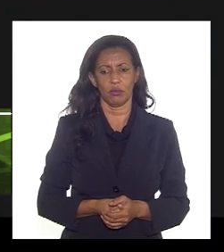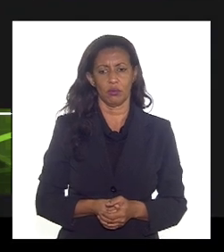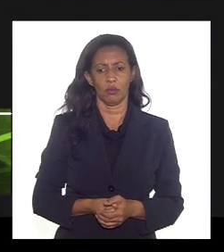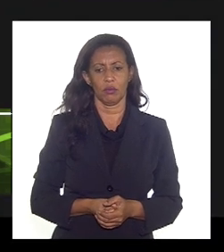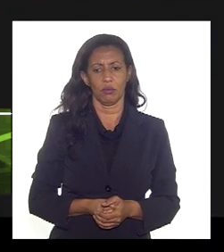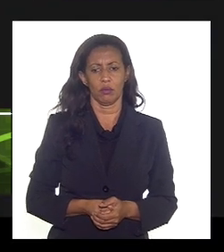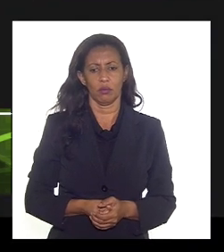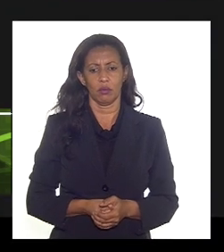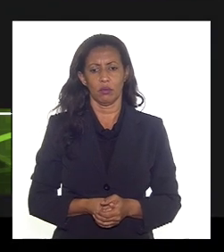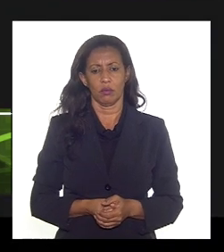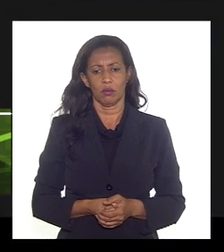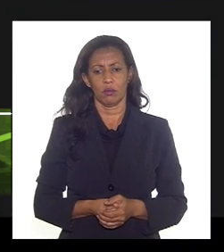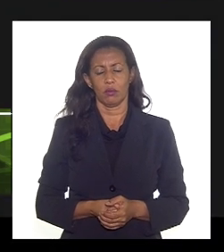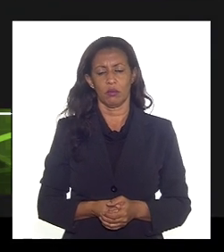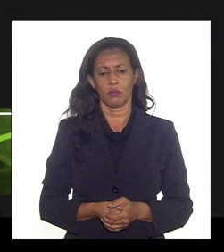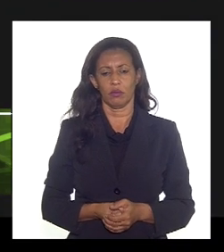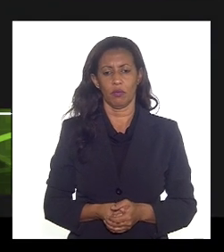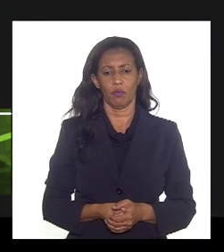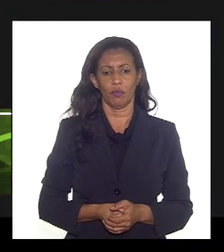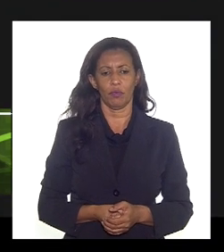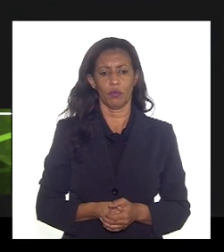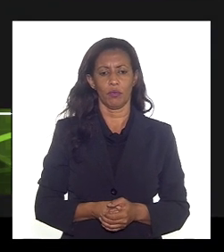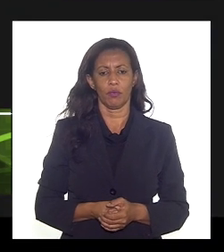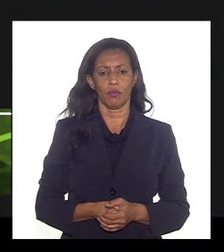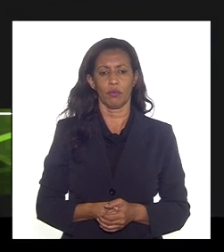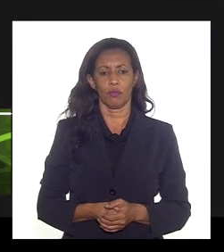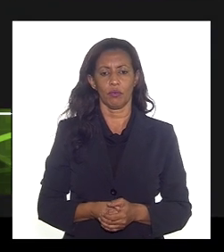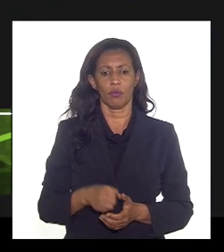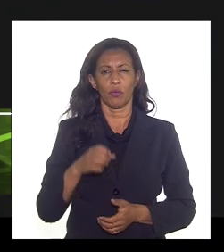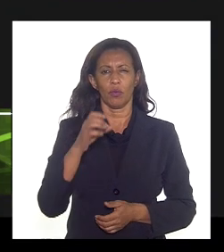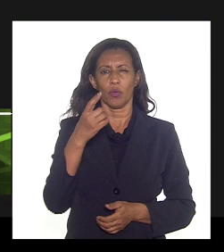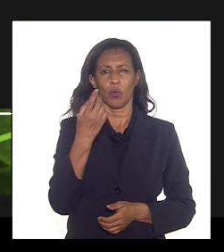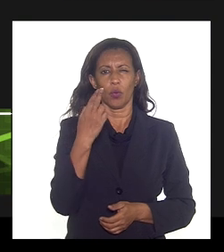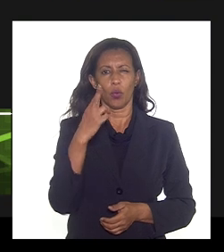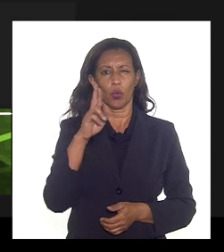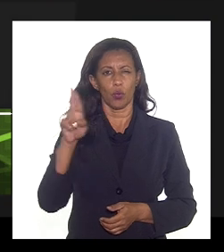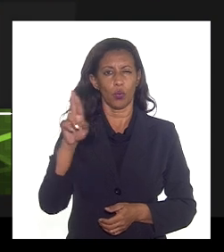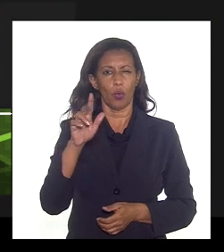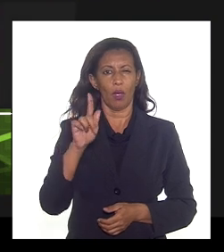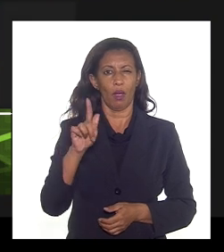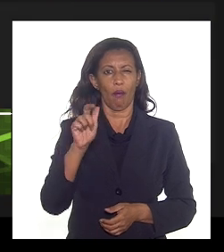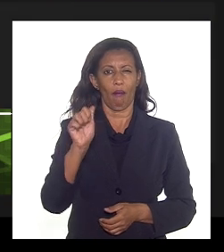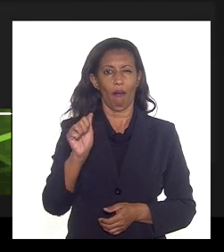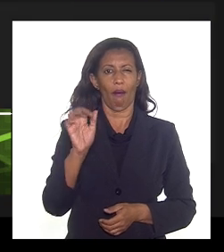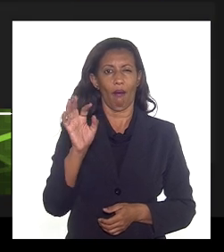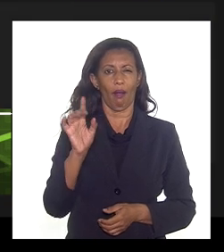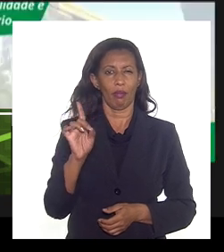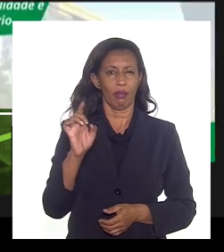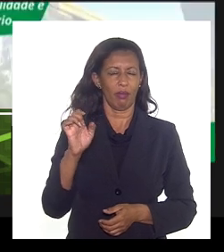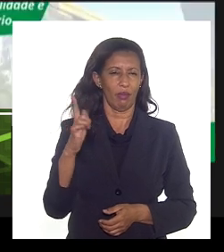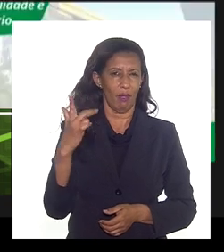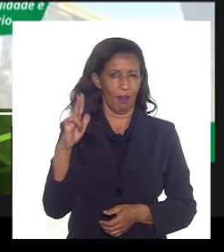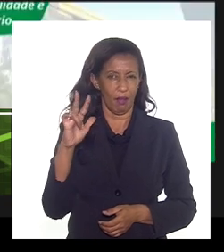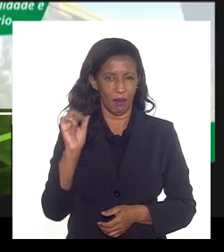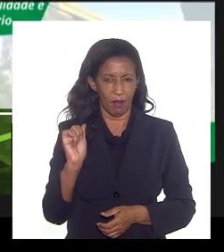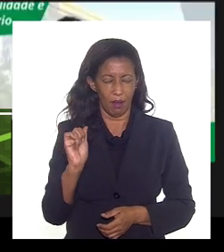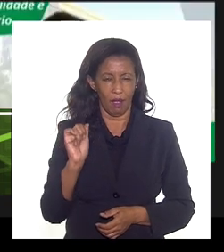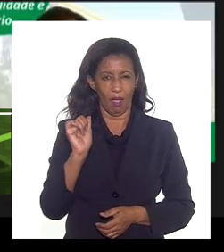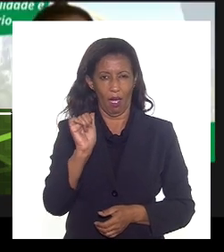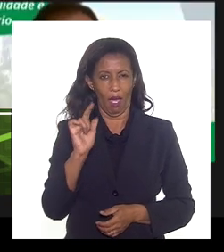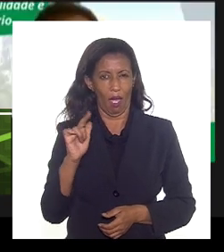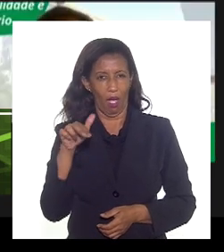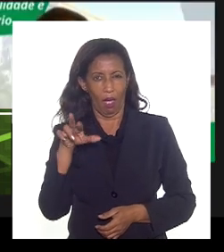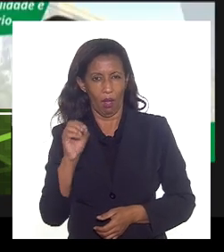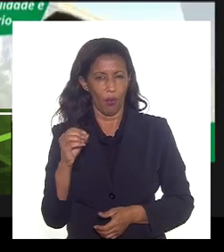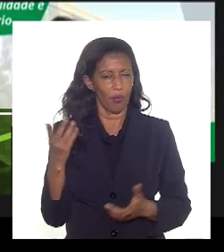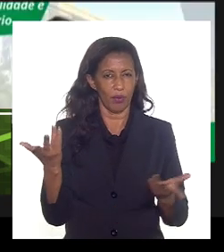ok doutor Gadelha por favor não sei se é doutor Gadelha que vai conduzir doutor Álvaro ou doutor Thiago